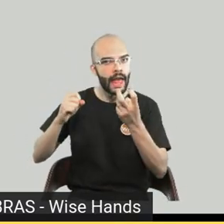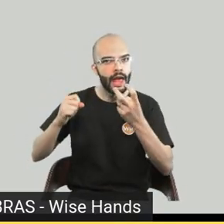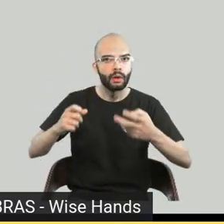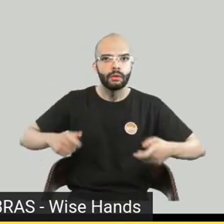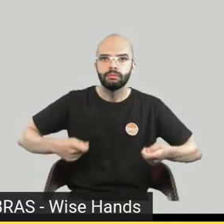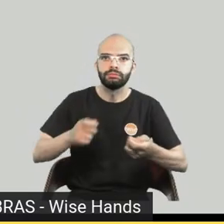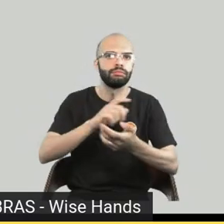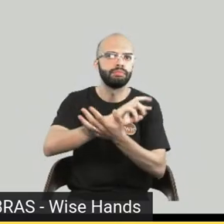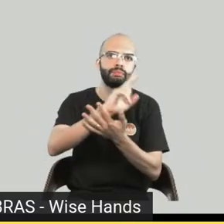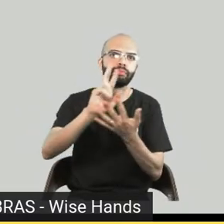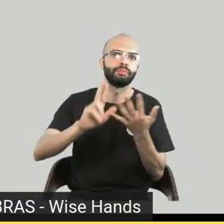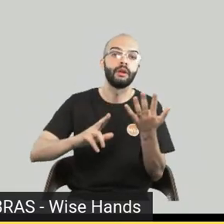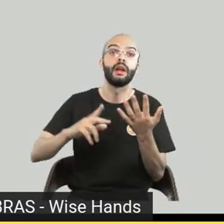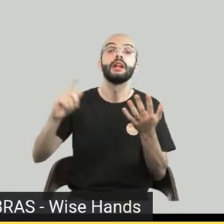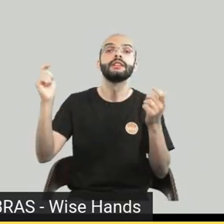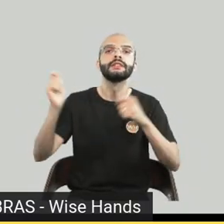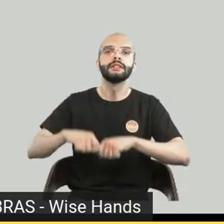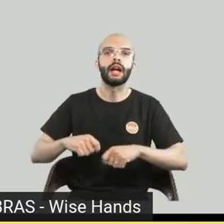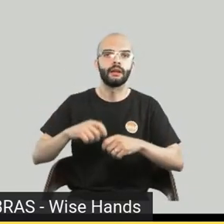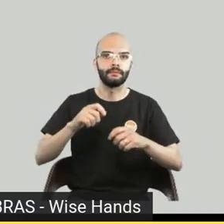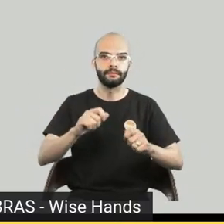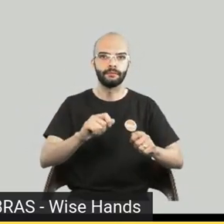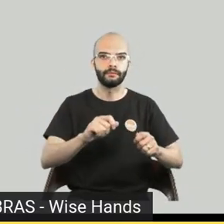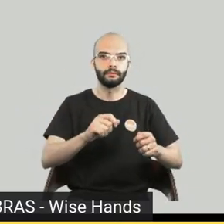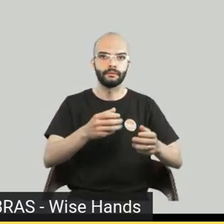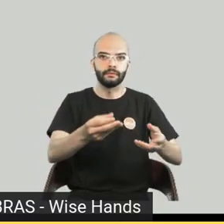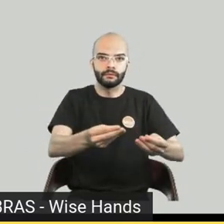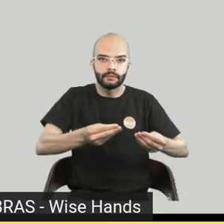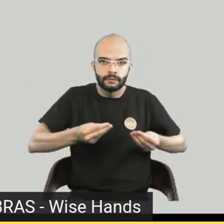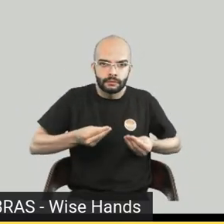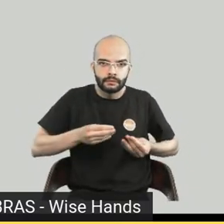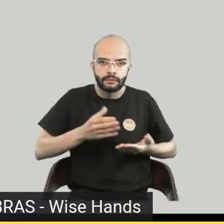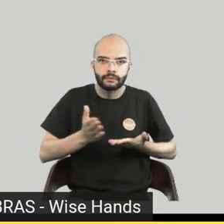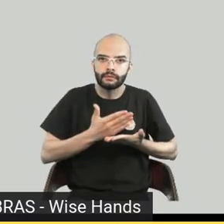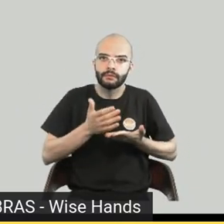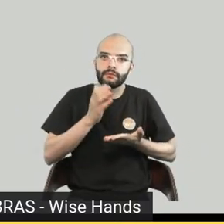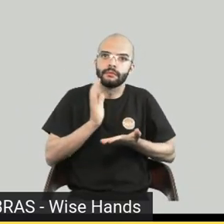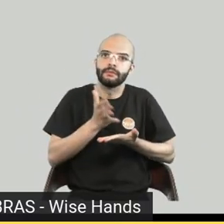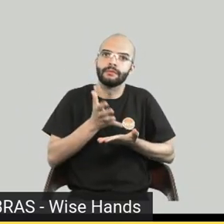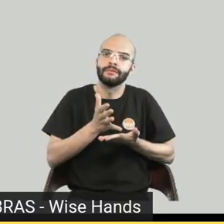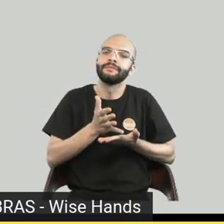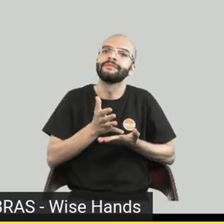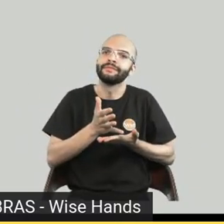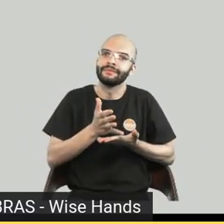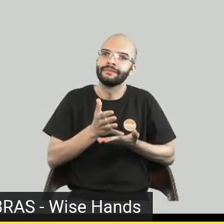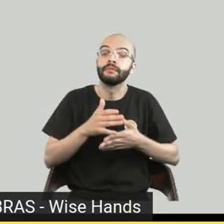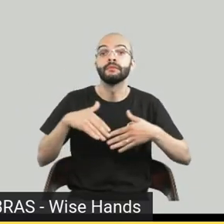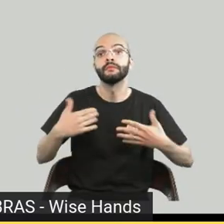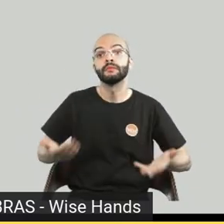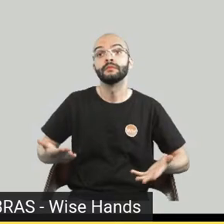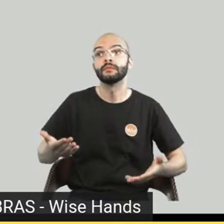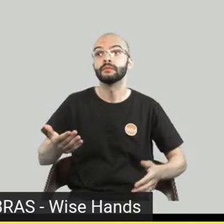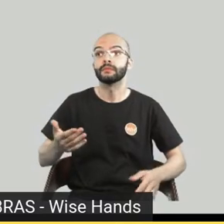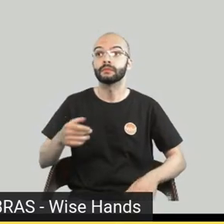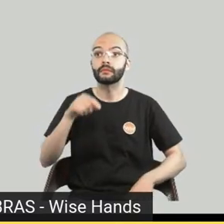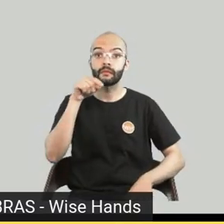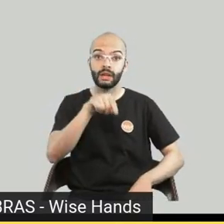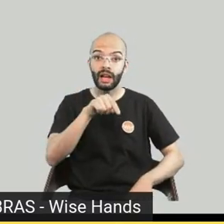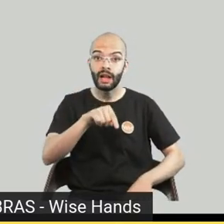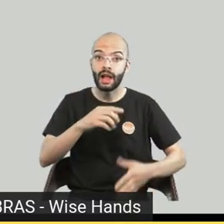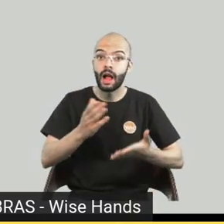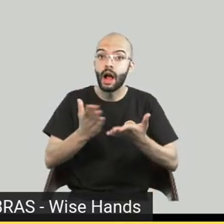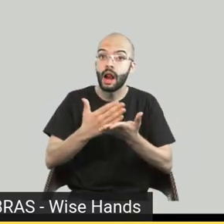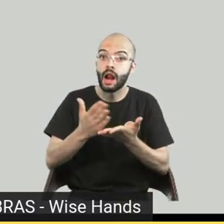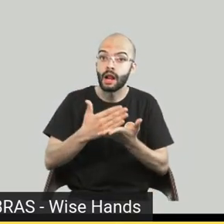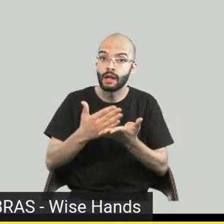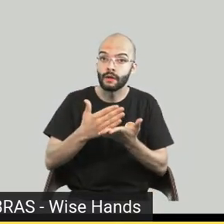nós fizemos esse primeiro capítulo e a escolha em especial do livro já vem de